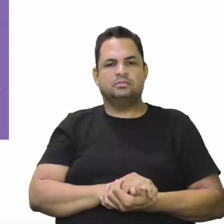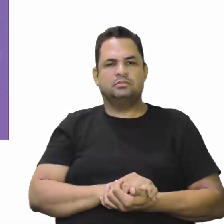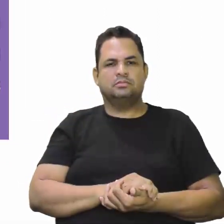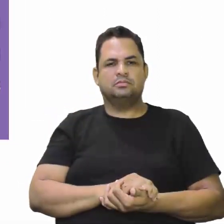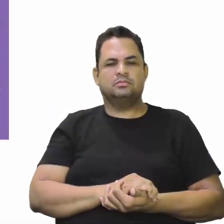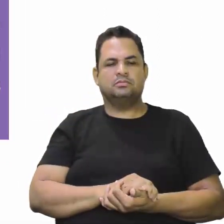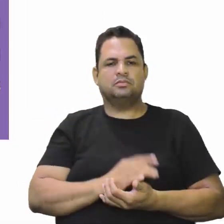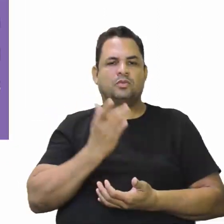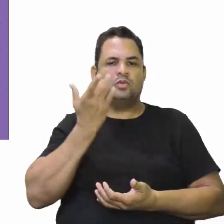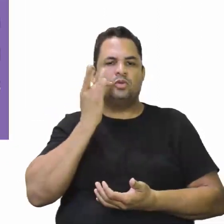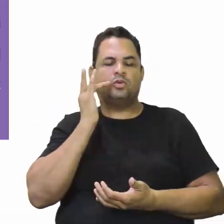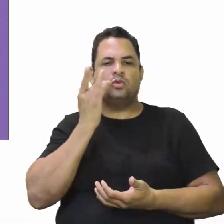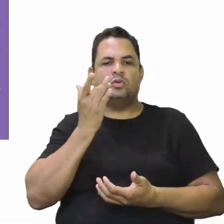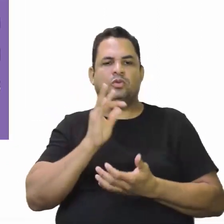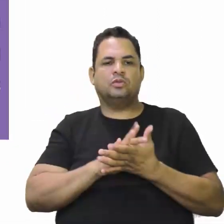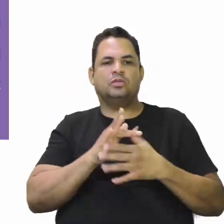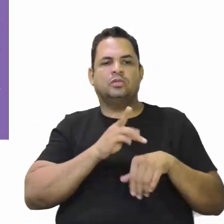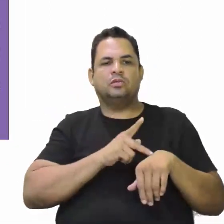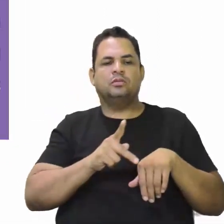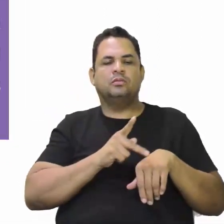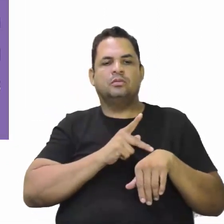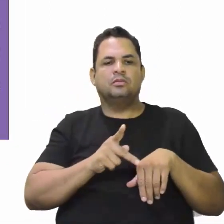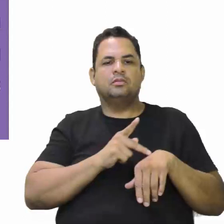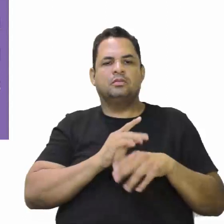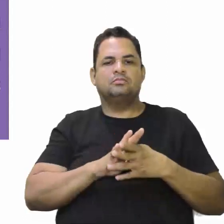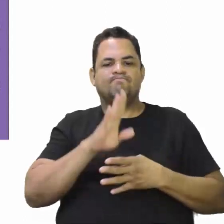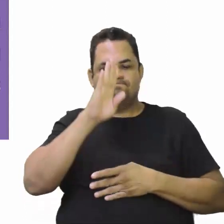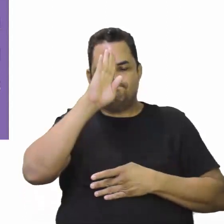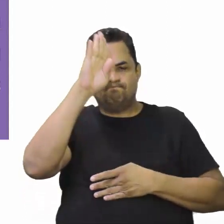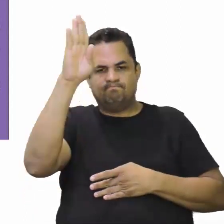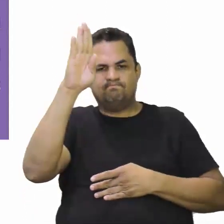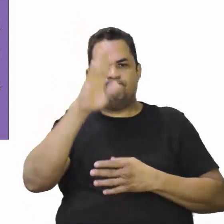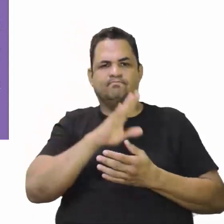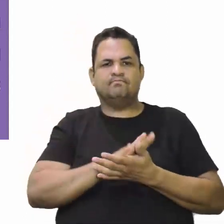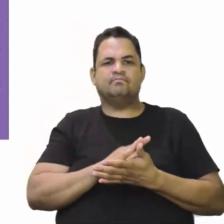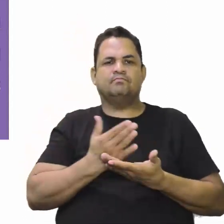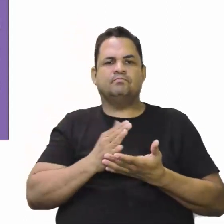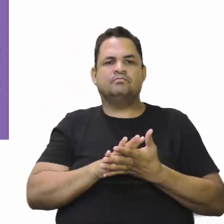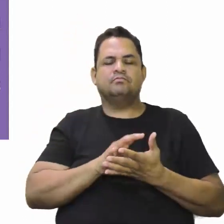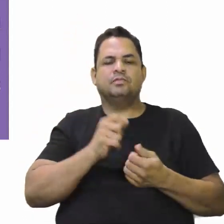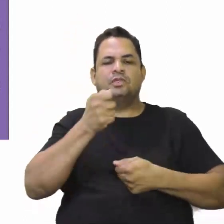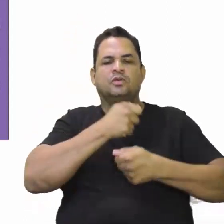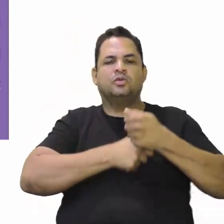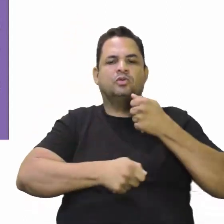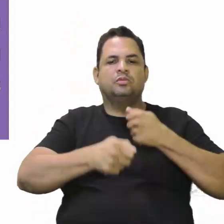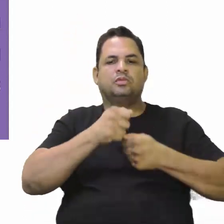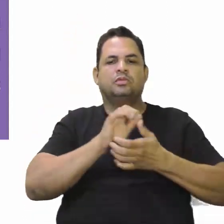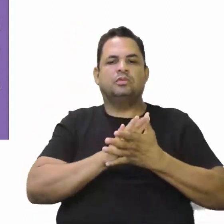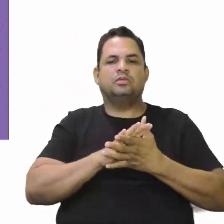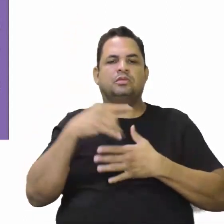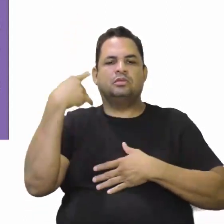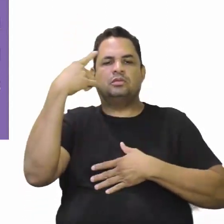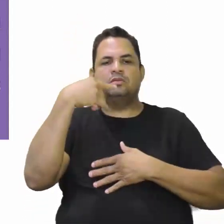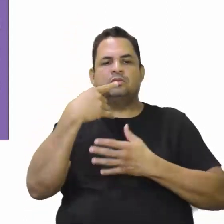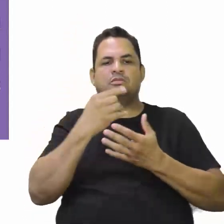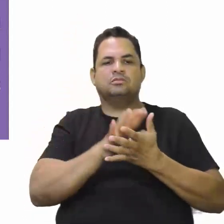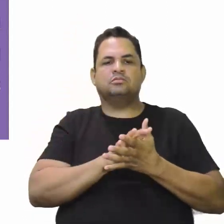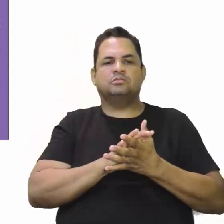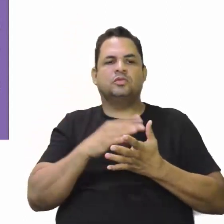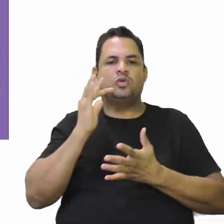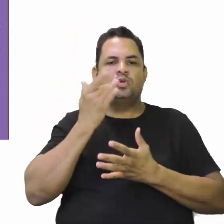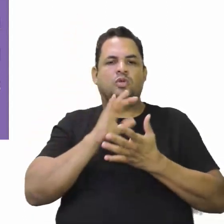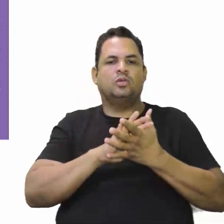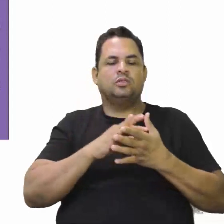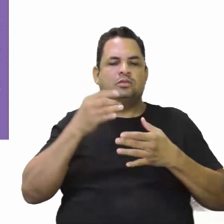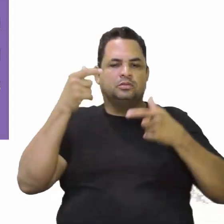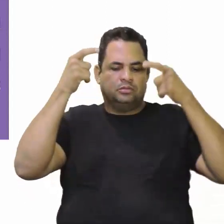O ouro e a prata vão ser fundamental para a economia espanhola. O ouro na região do México